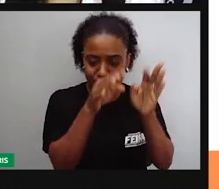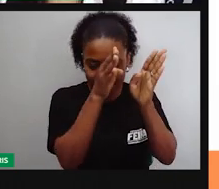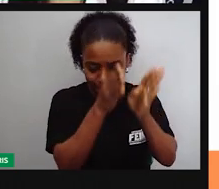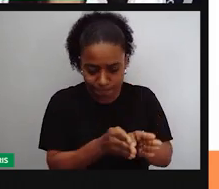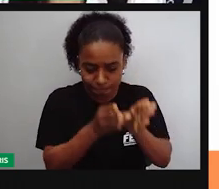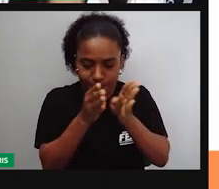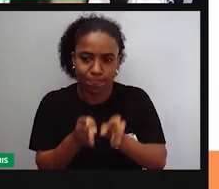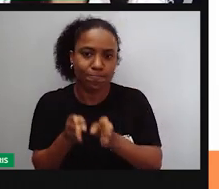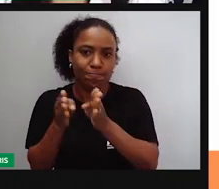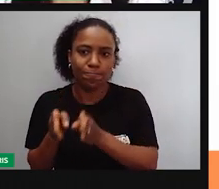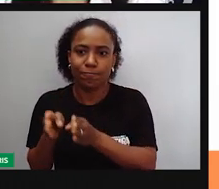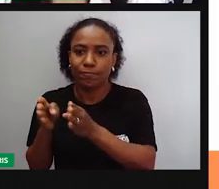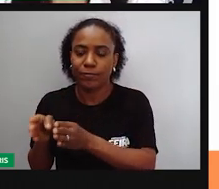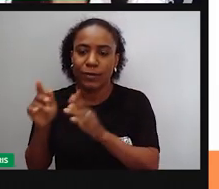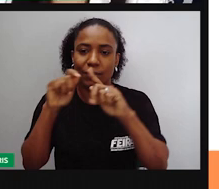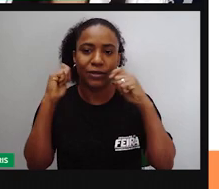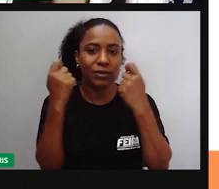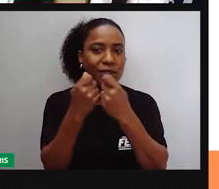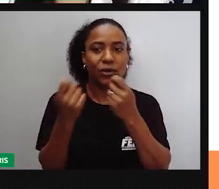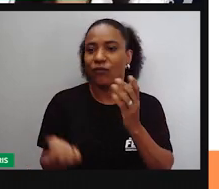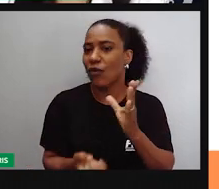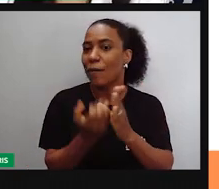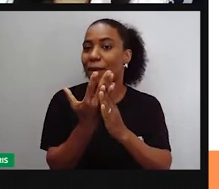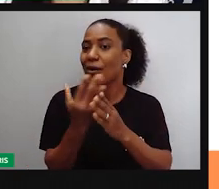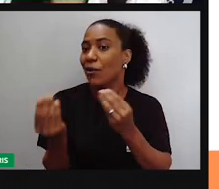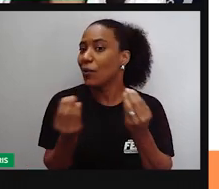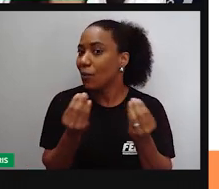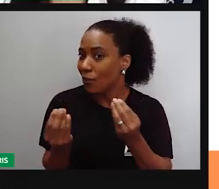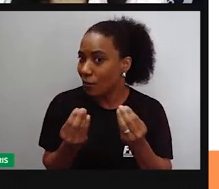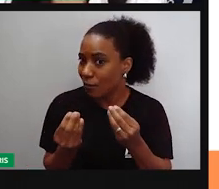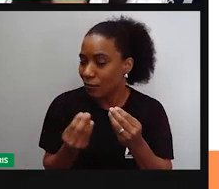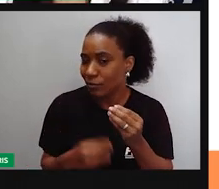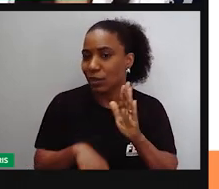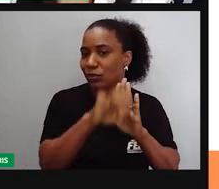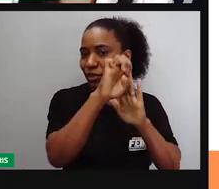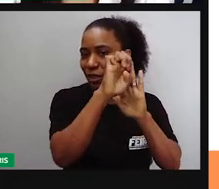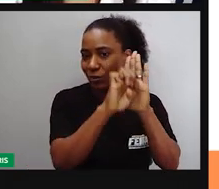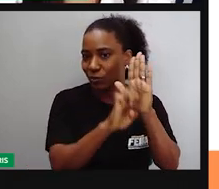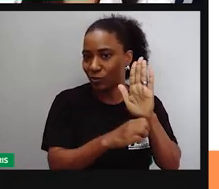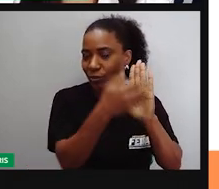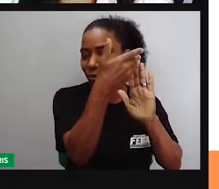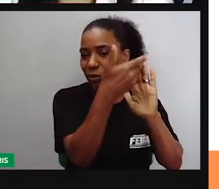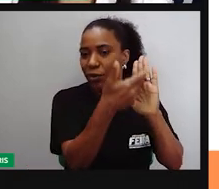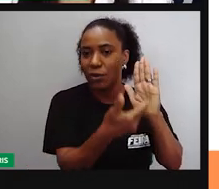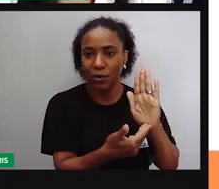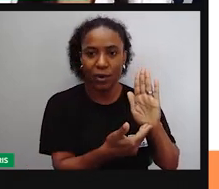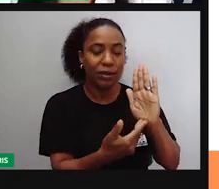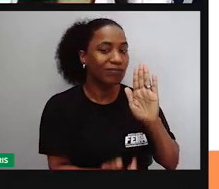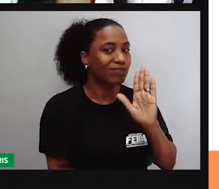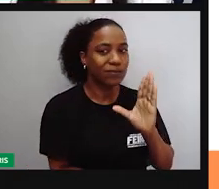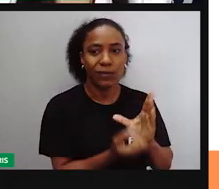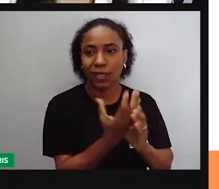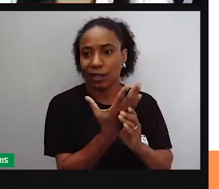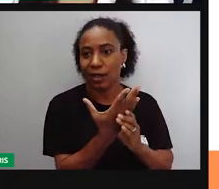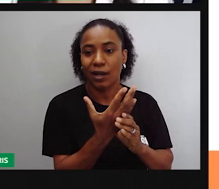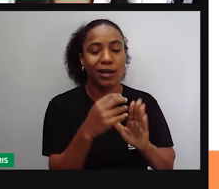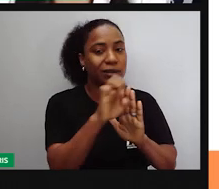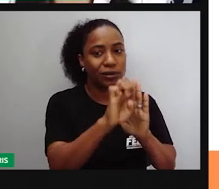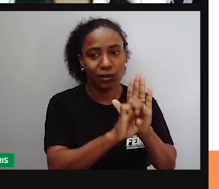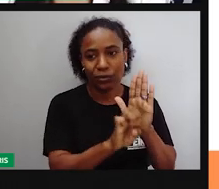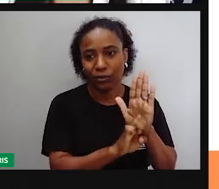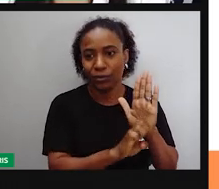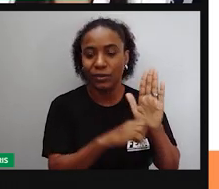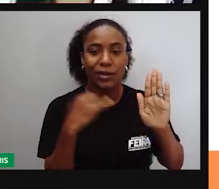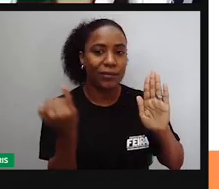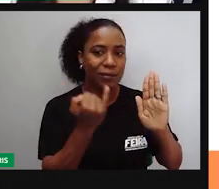associação, ela vai acontecer. Então vai estar tudo escrito no estatuto. Criar o estatuto é um dos passos para que